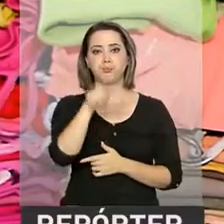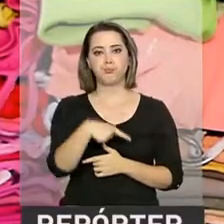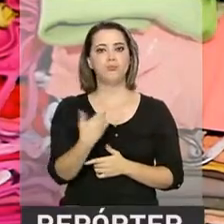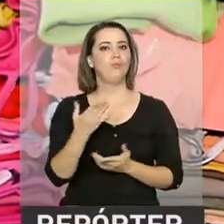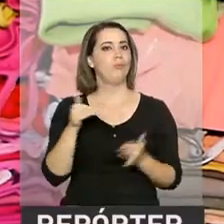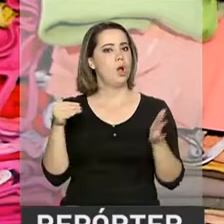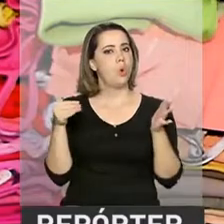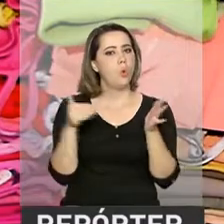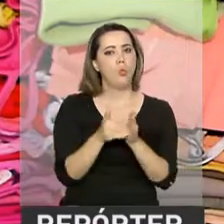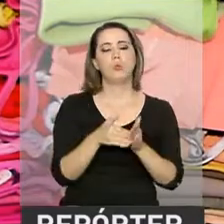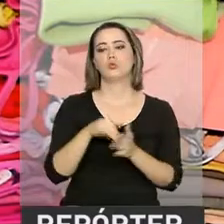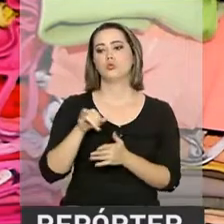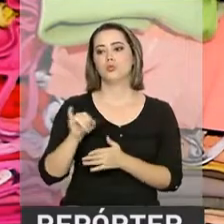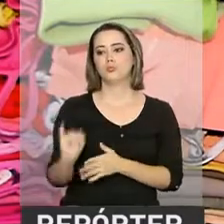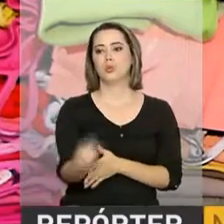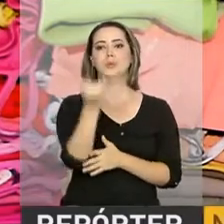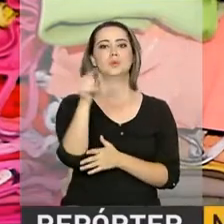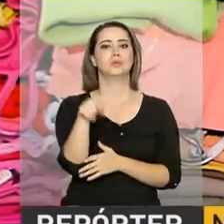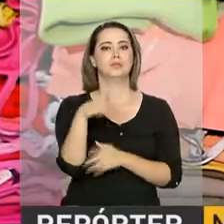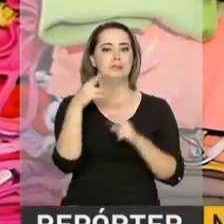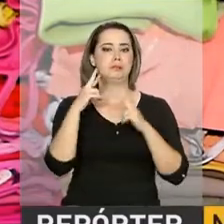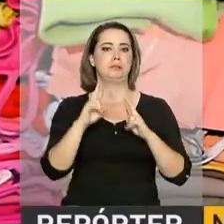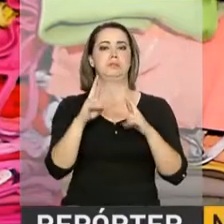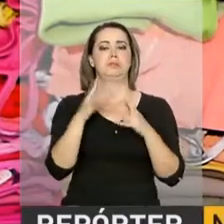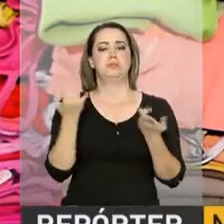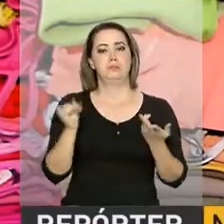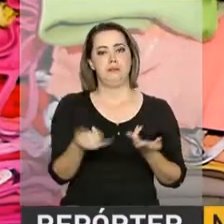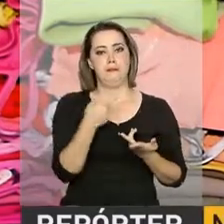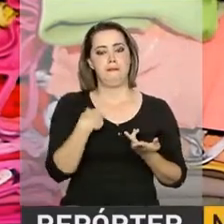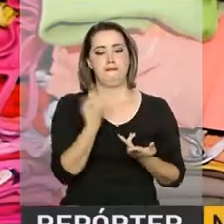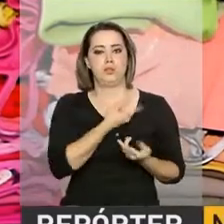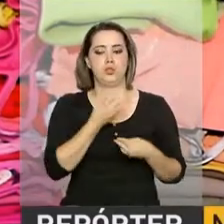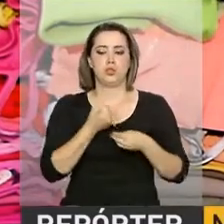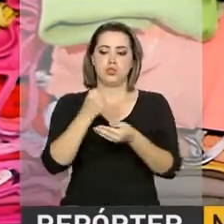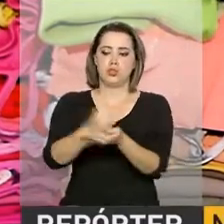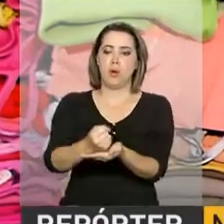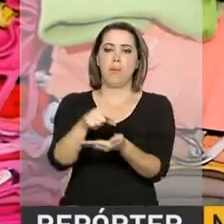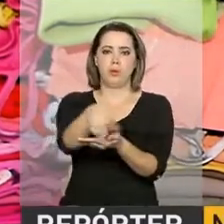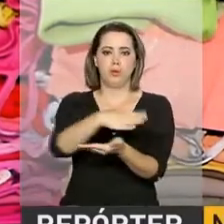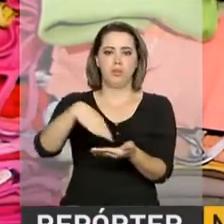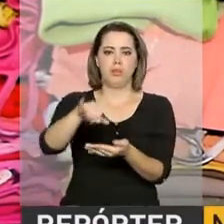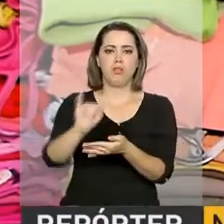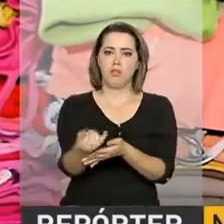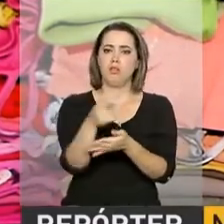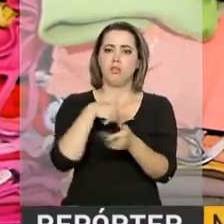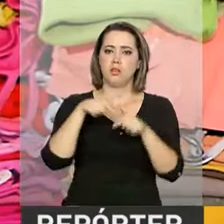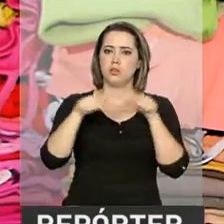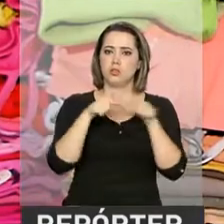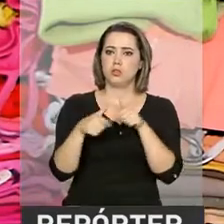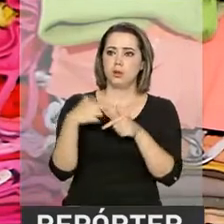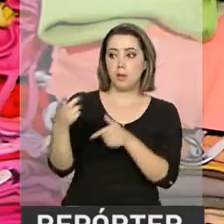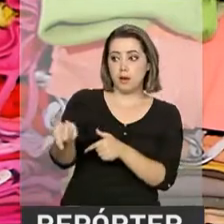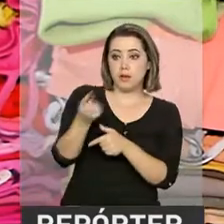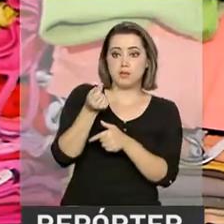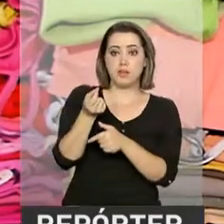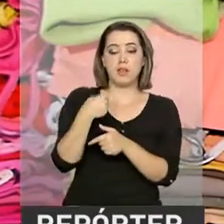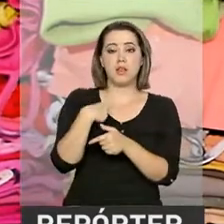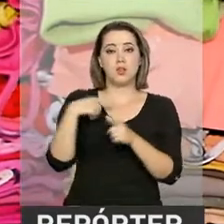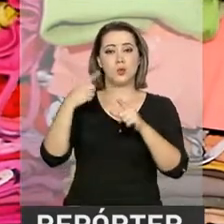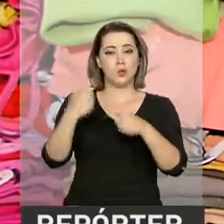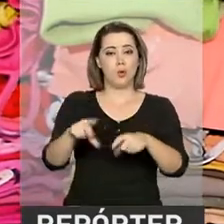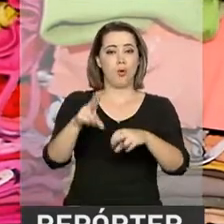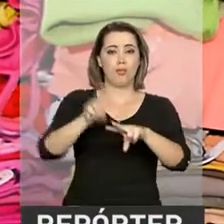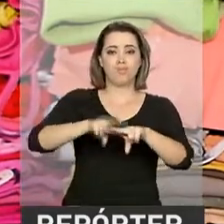esperança deles, que é uma luzinha no fim do túnel. Porque aqui, além da gente dar a oportunidade deles trabalharem, de sair da cadeia, há a questão da